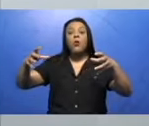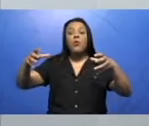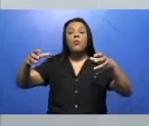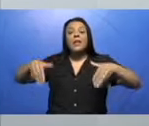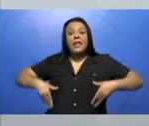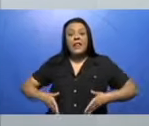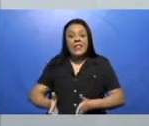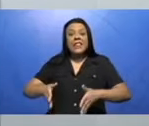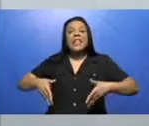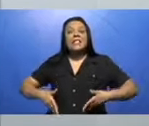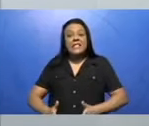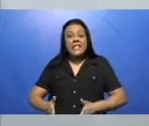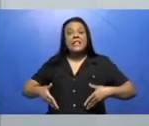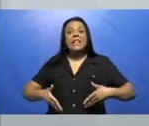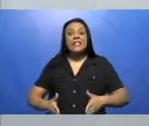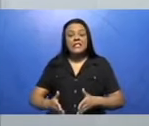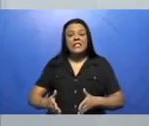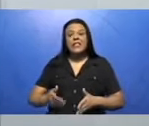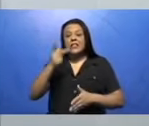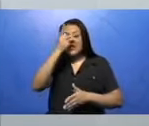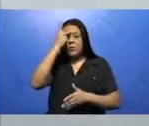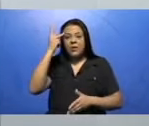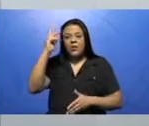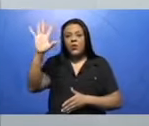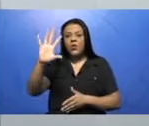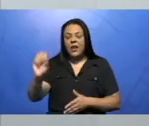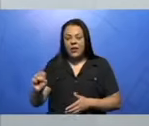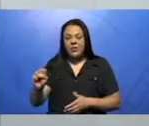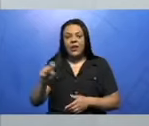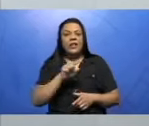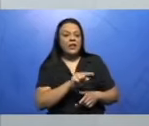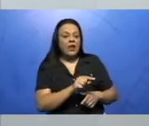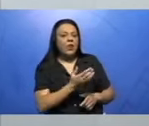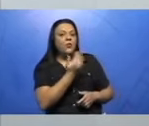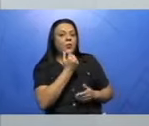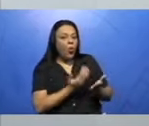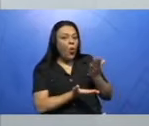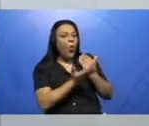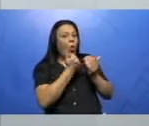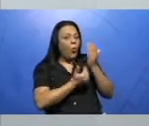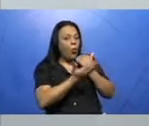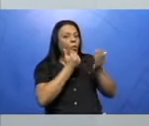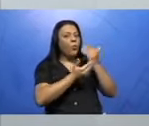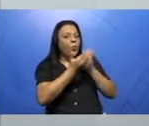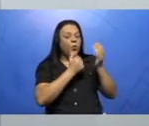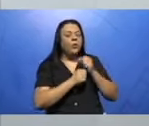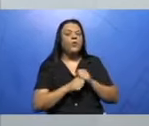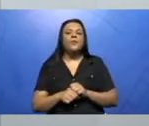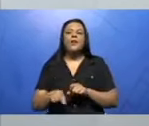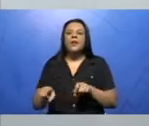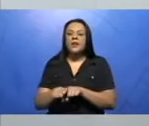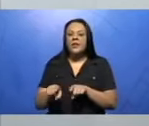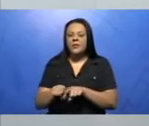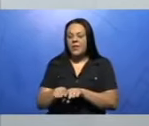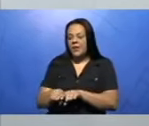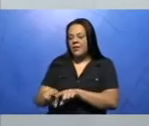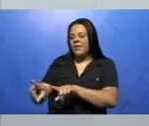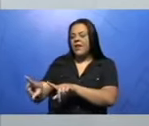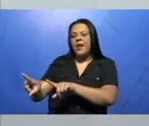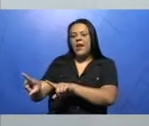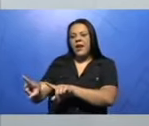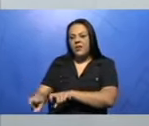também aumenta o consumo. 80% das fazendas dependem das precipitações,